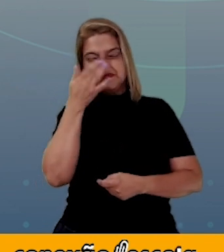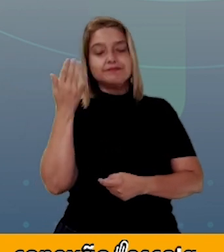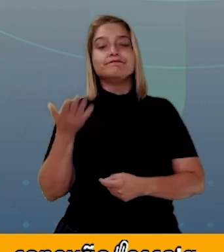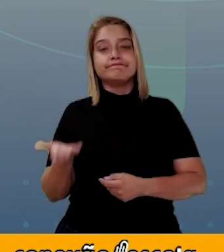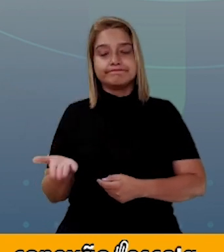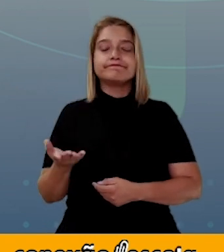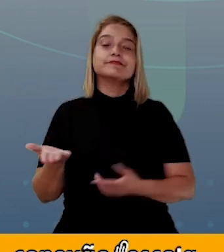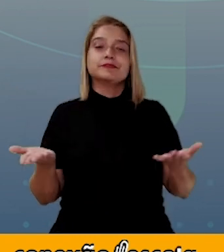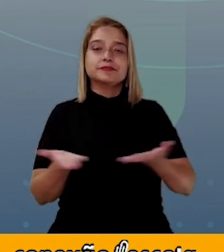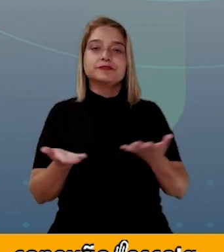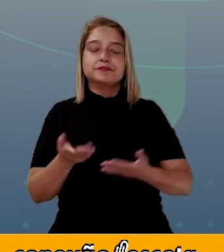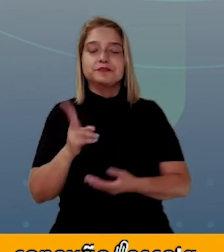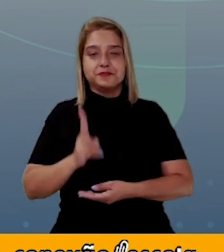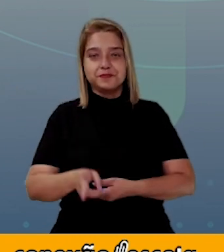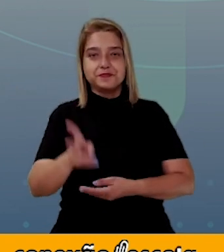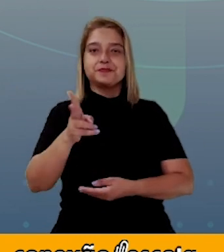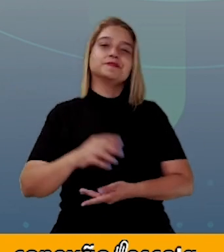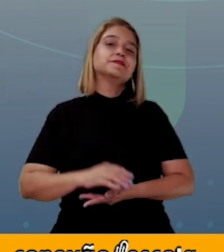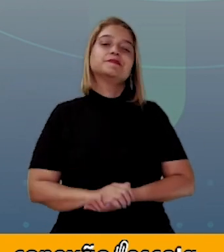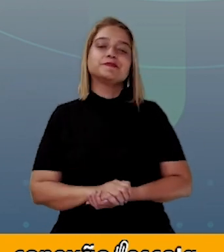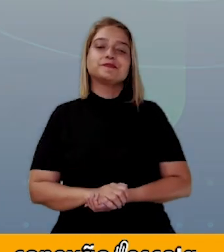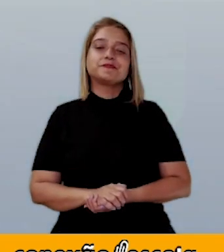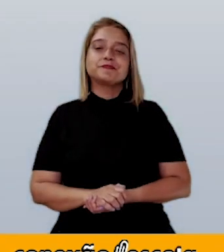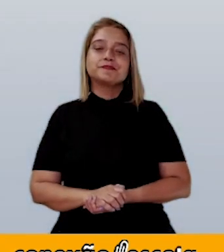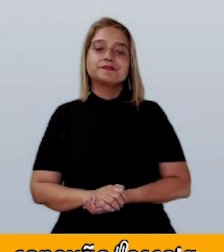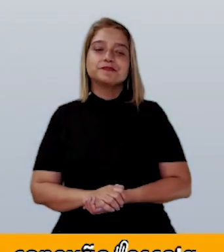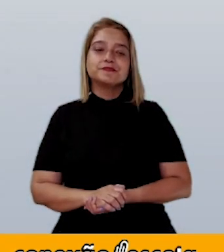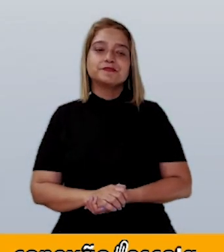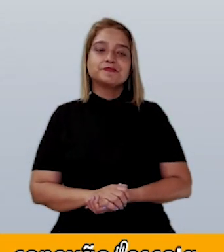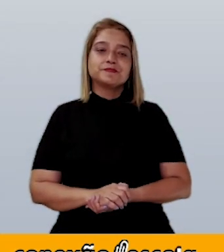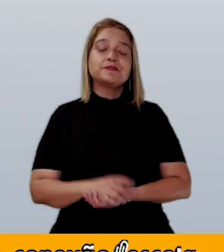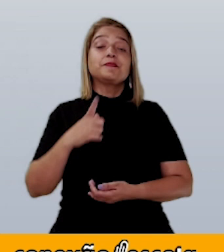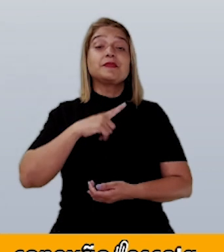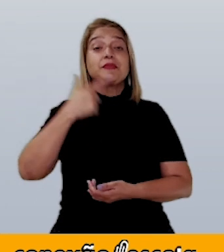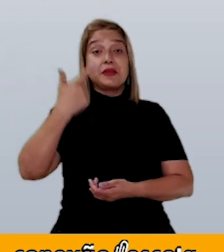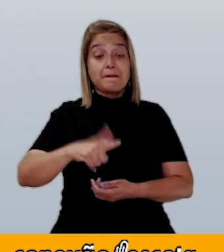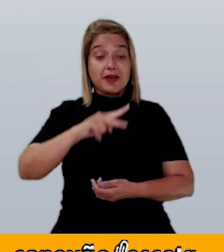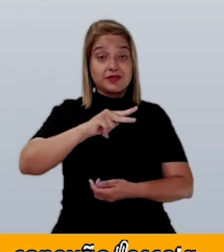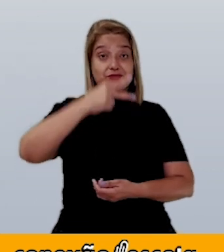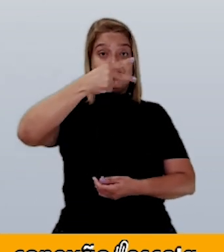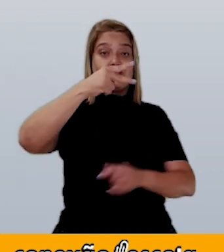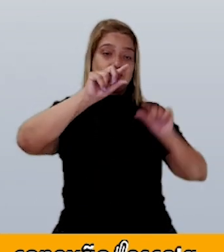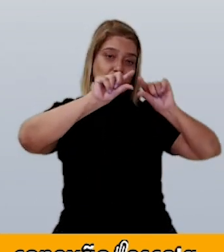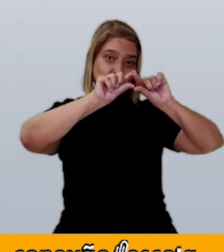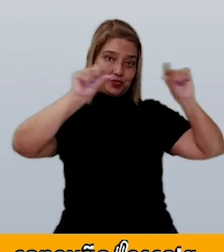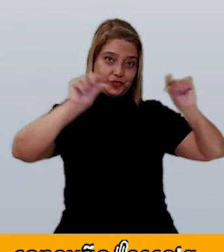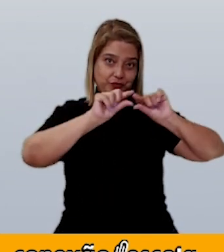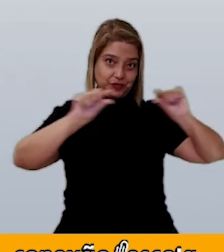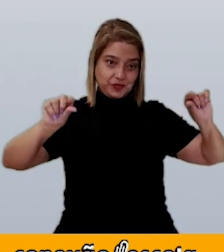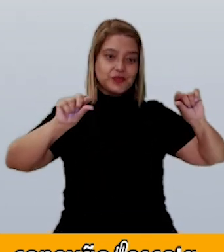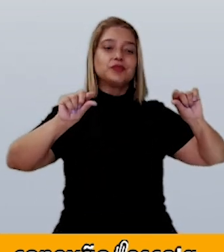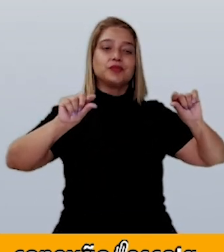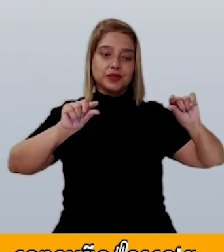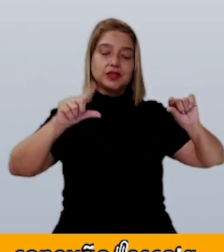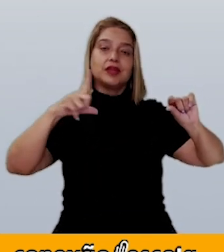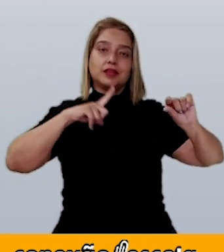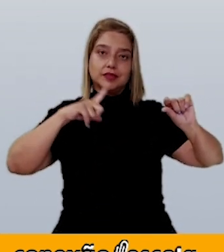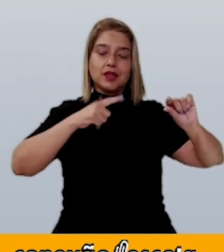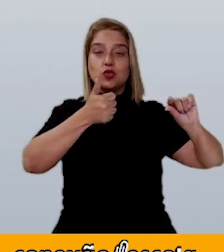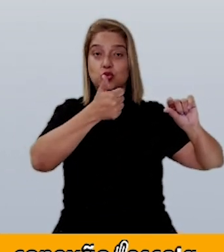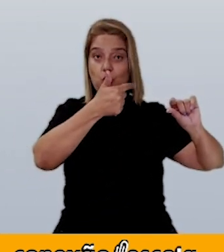Então, vamos seguir. Na próxima linha, como vocês estão vendo, eu tenho novamente